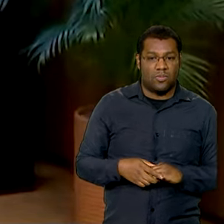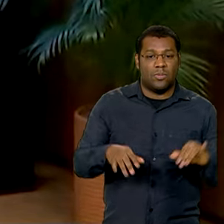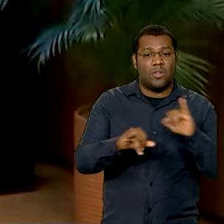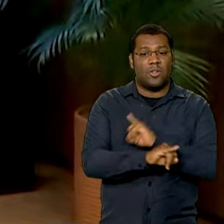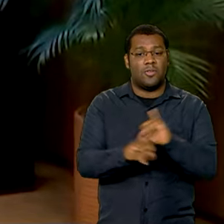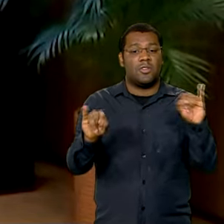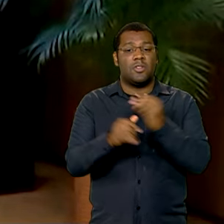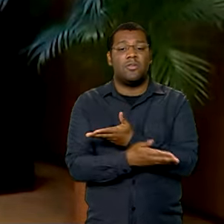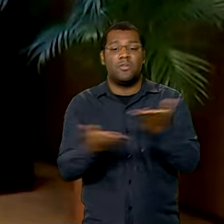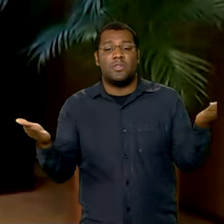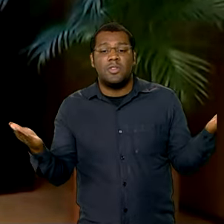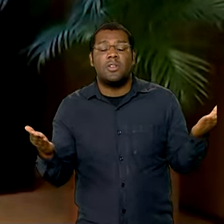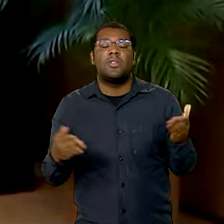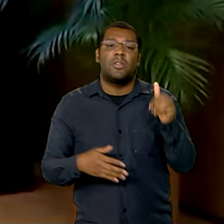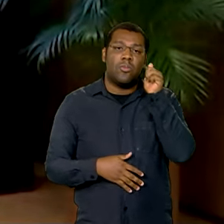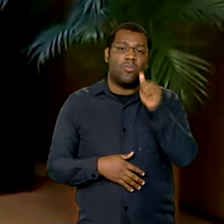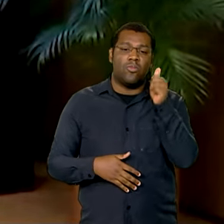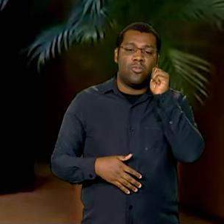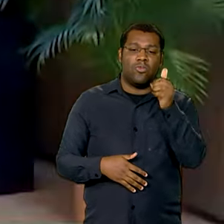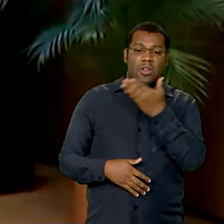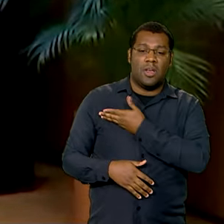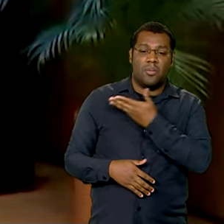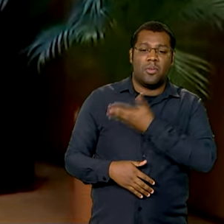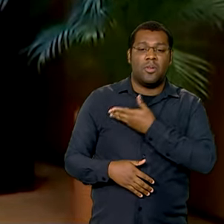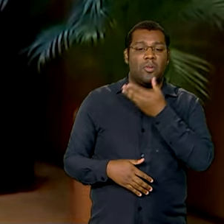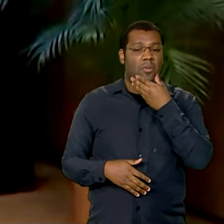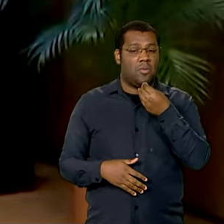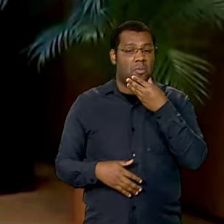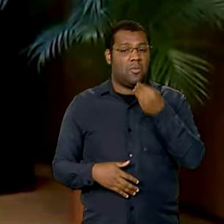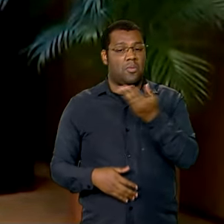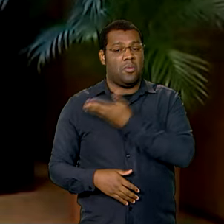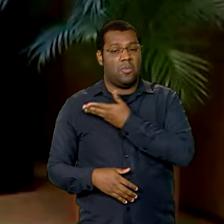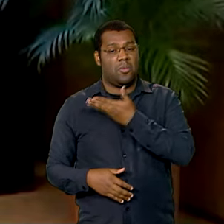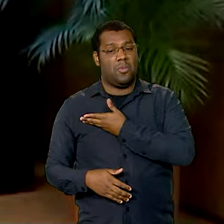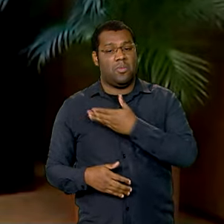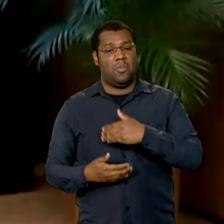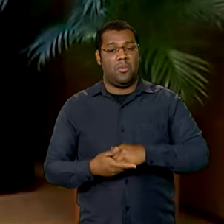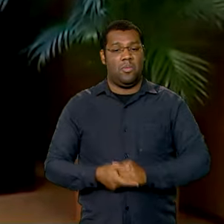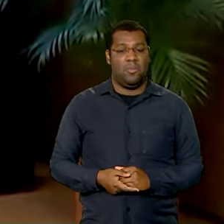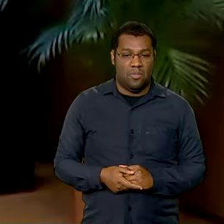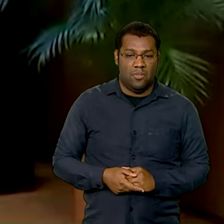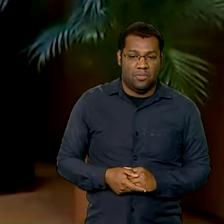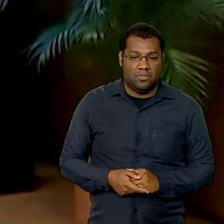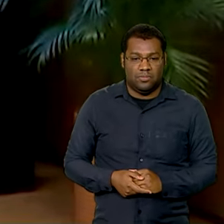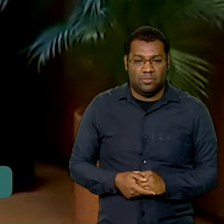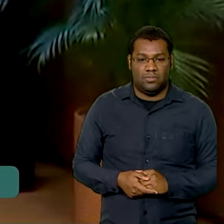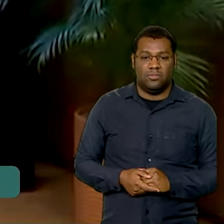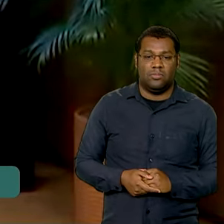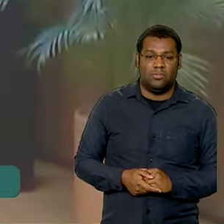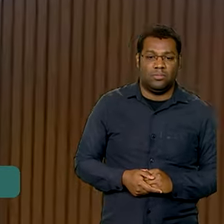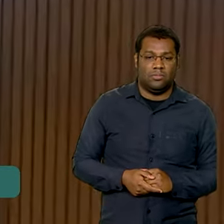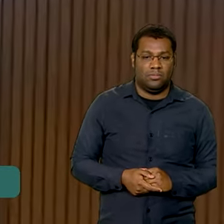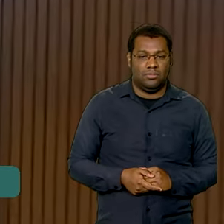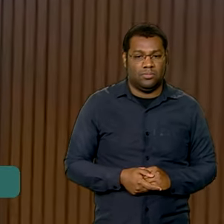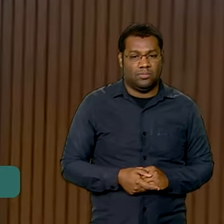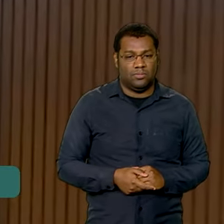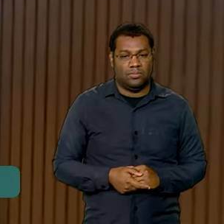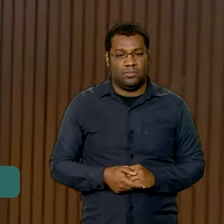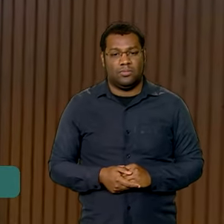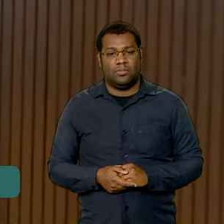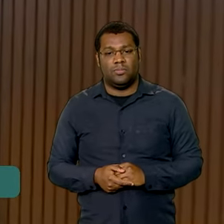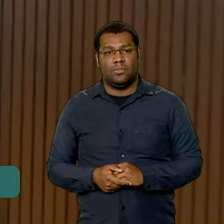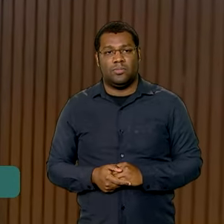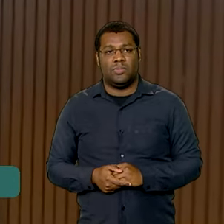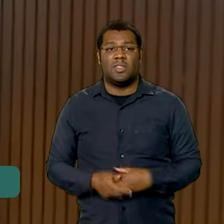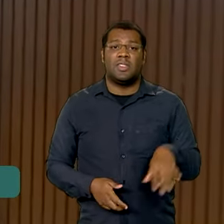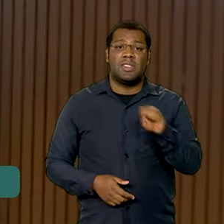Meus amigos, minhas amigas, isso é dinheiro na veia dos estados e dos municípios. Se nós tivermos